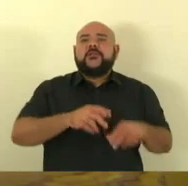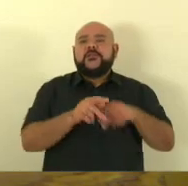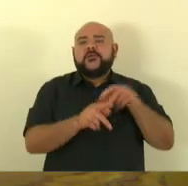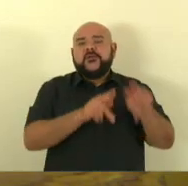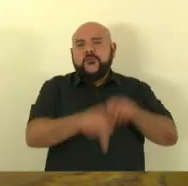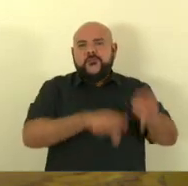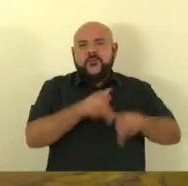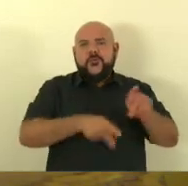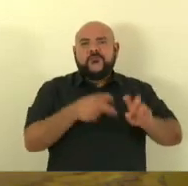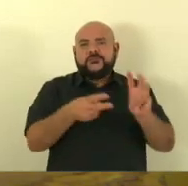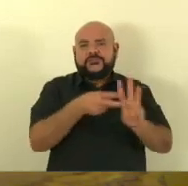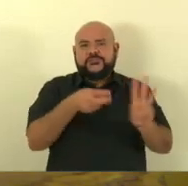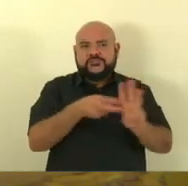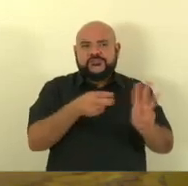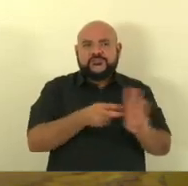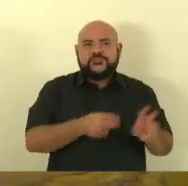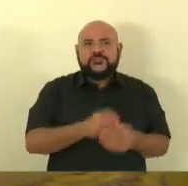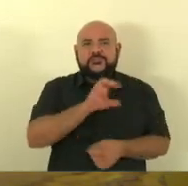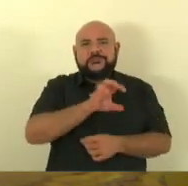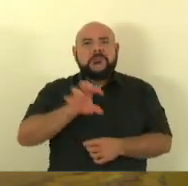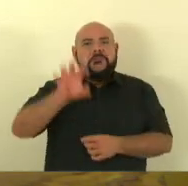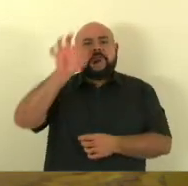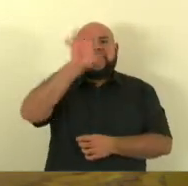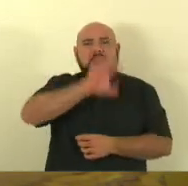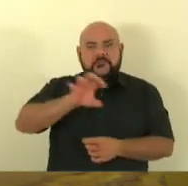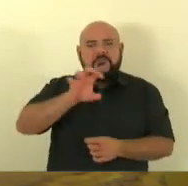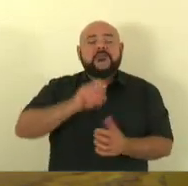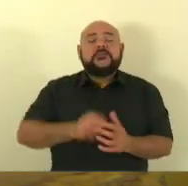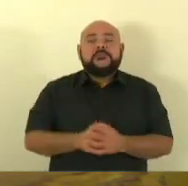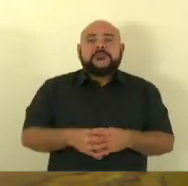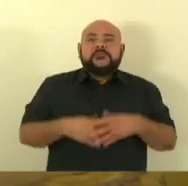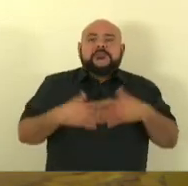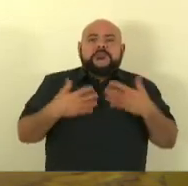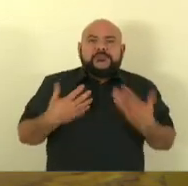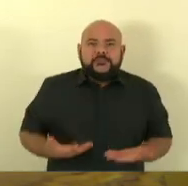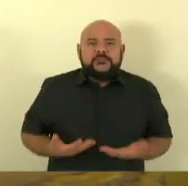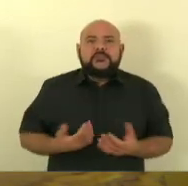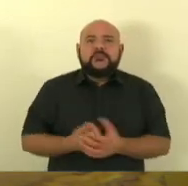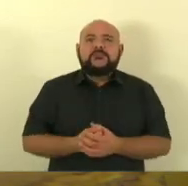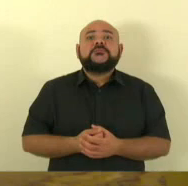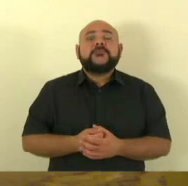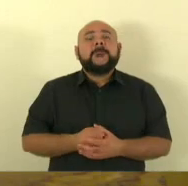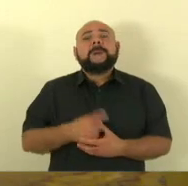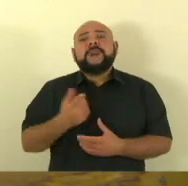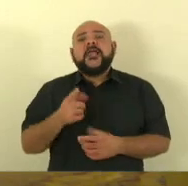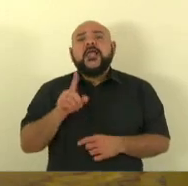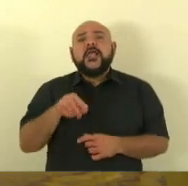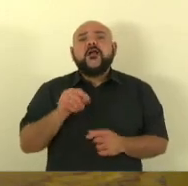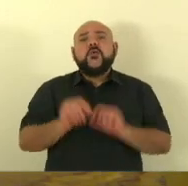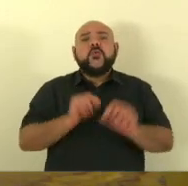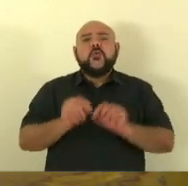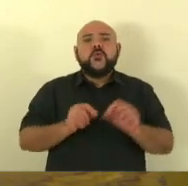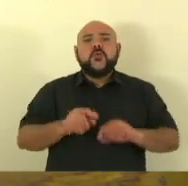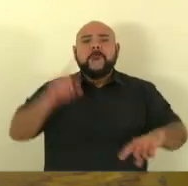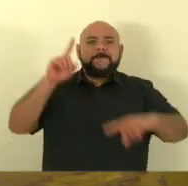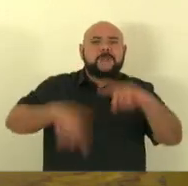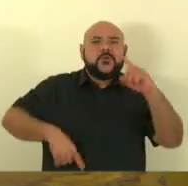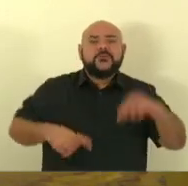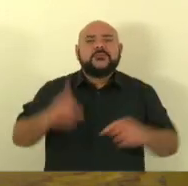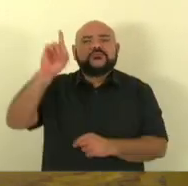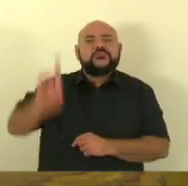todo o país mais um retrocesso que nega o direito à terra dos seus legítimos